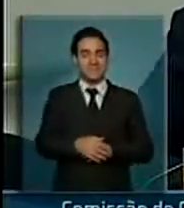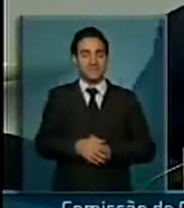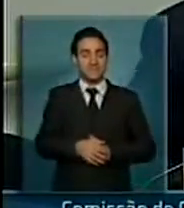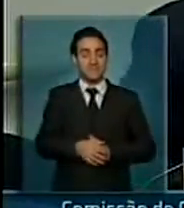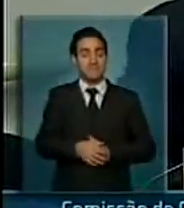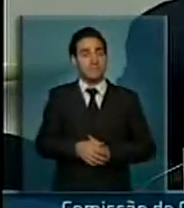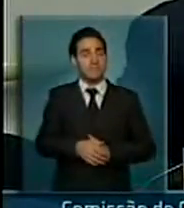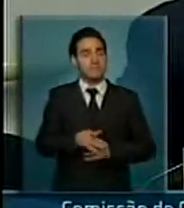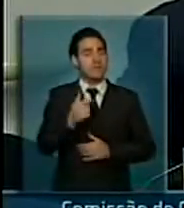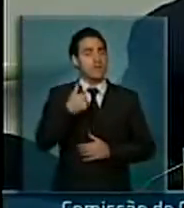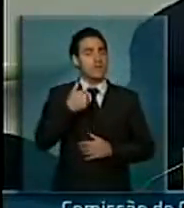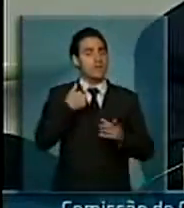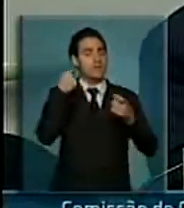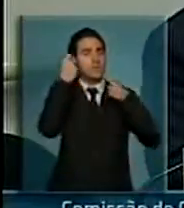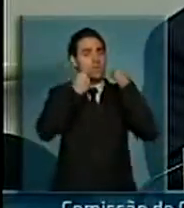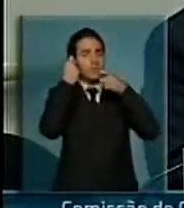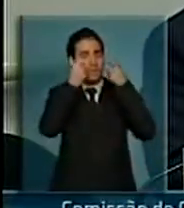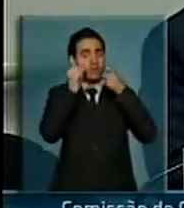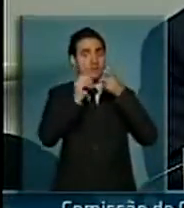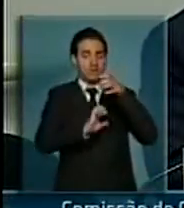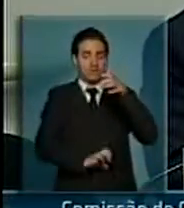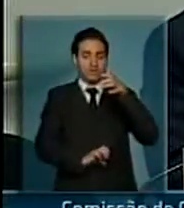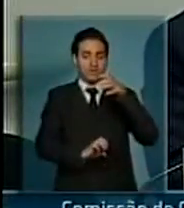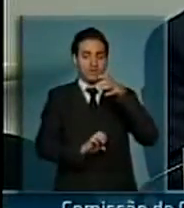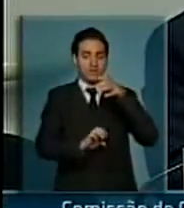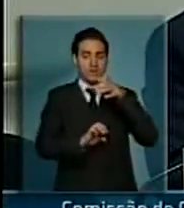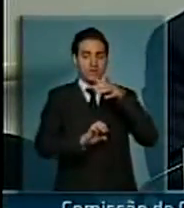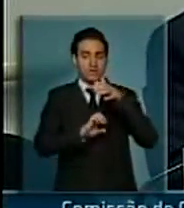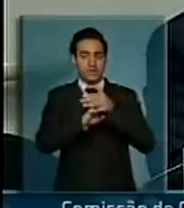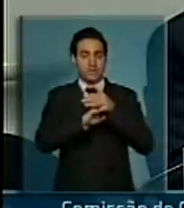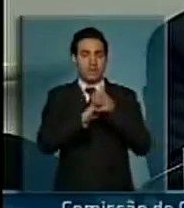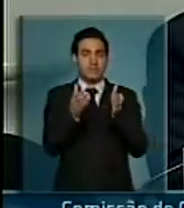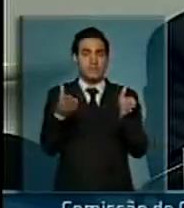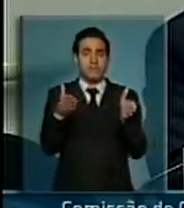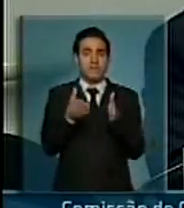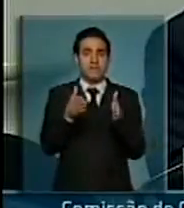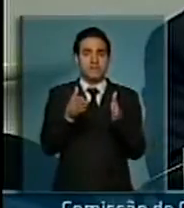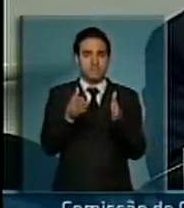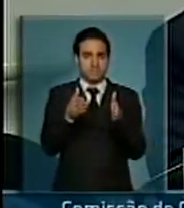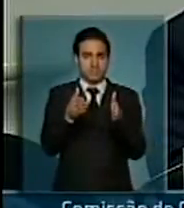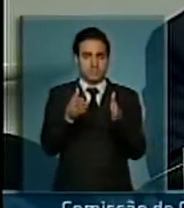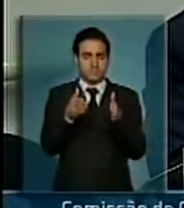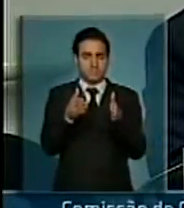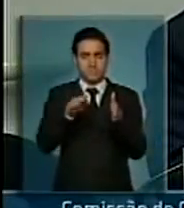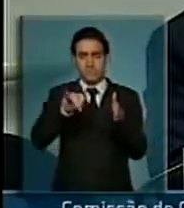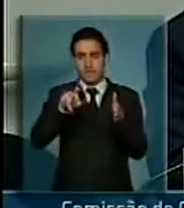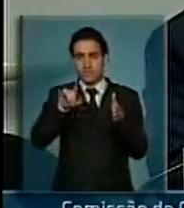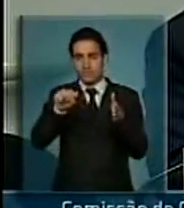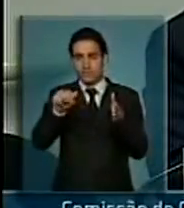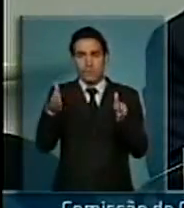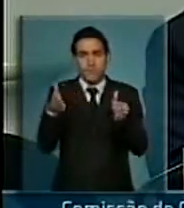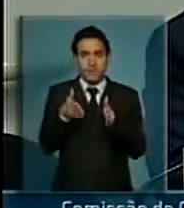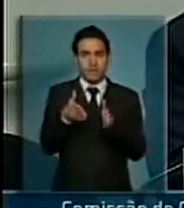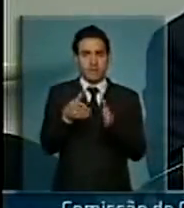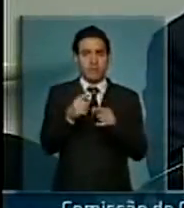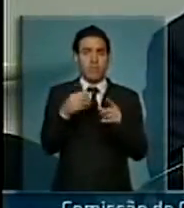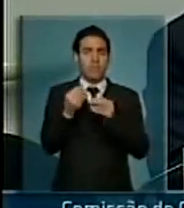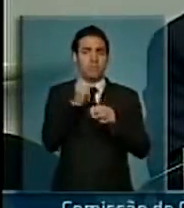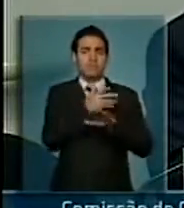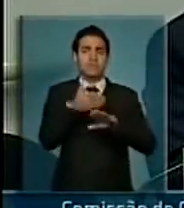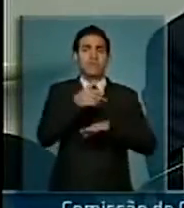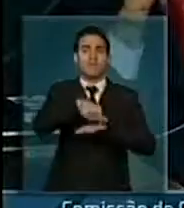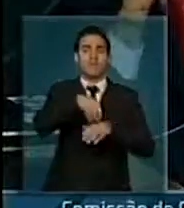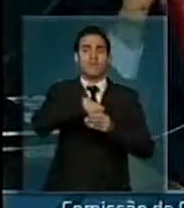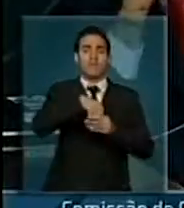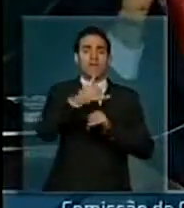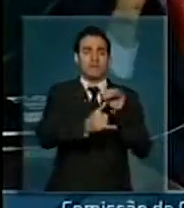verdade, a minha preocupação é com as pequenas e médias provedores em relação ao acesso às grandes redes. Não, nós estamos fazendo o seguinte, nós